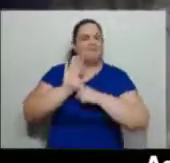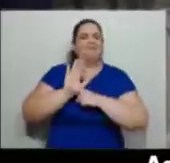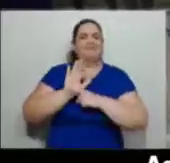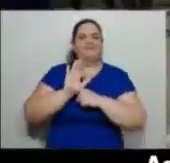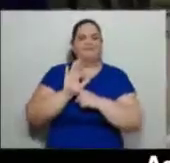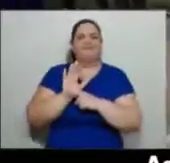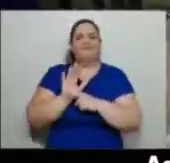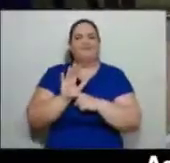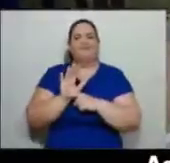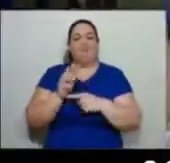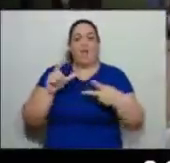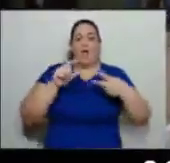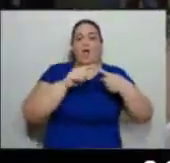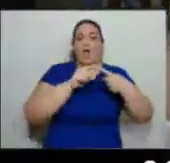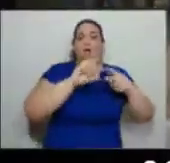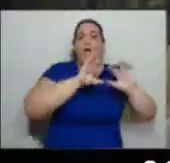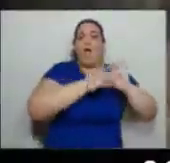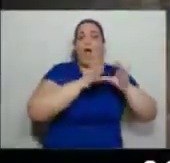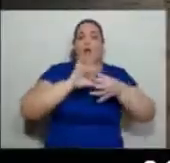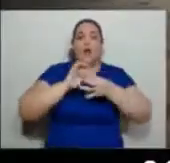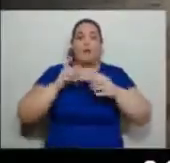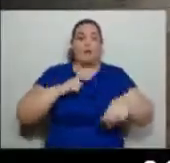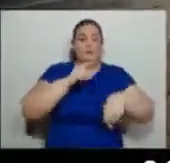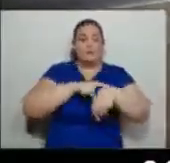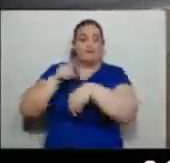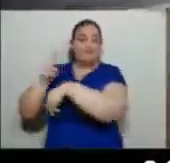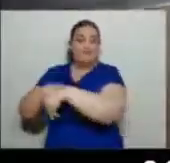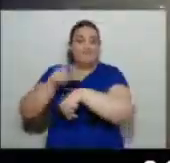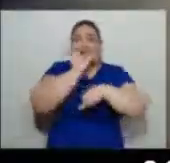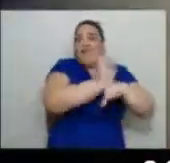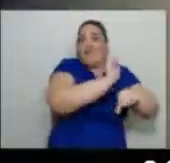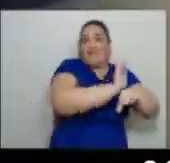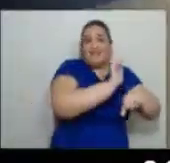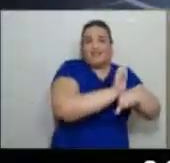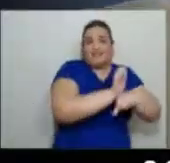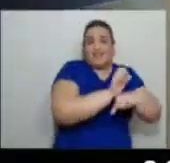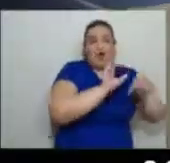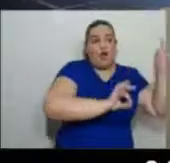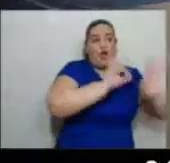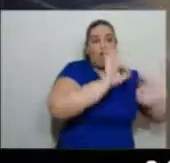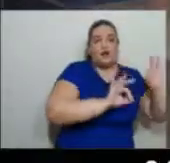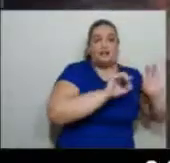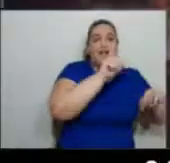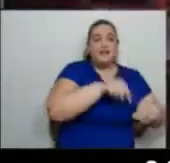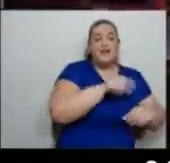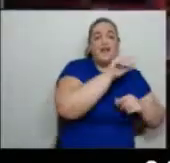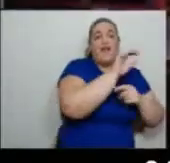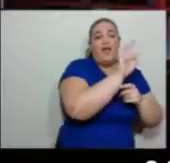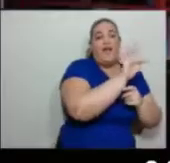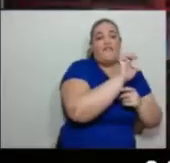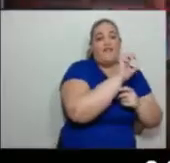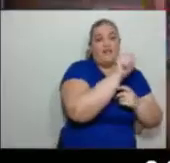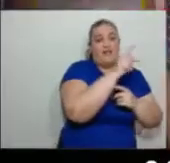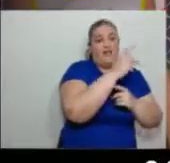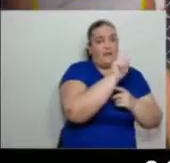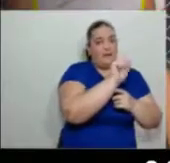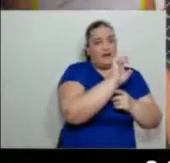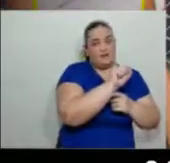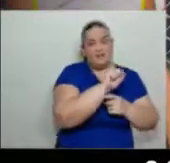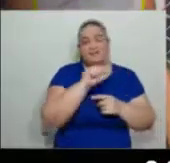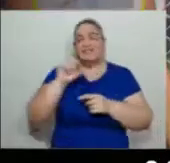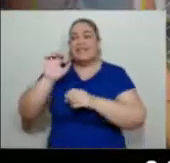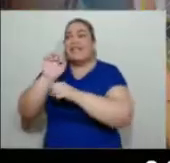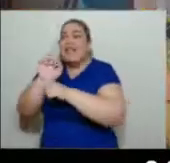são realizadas em duas edições. A etapa estadual é promovida pela FEAPAIS Pernambuco e a etapa nacional